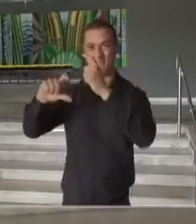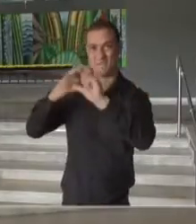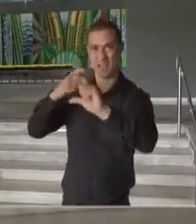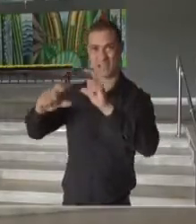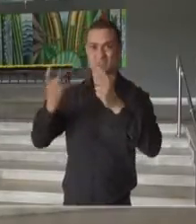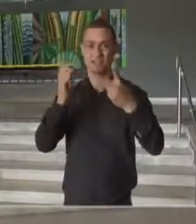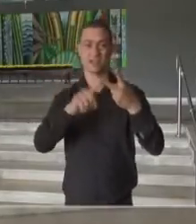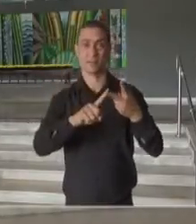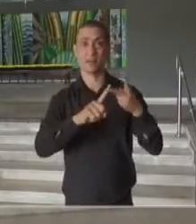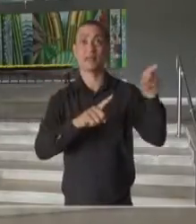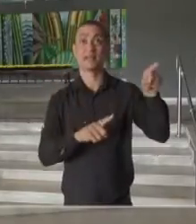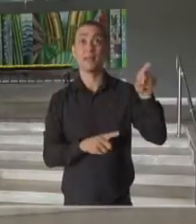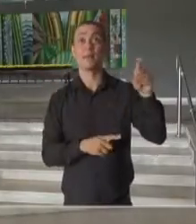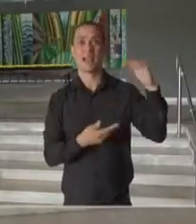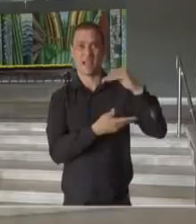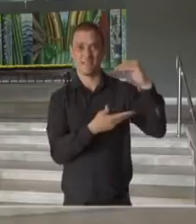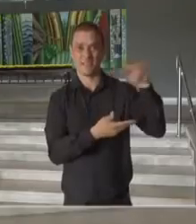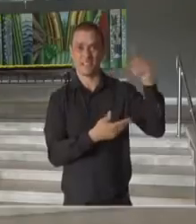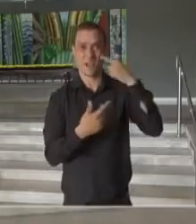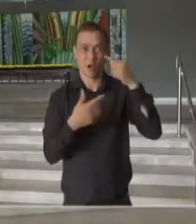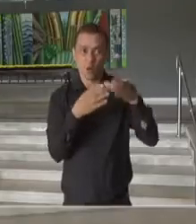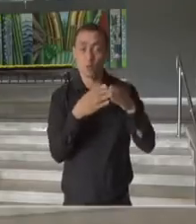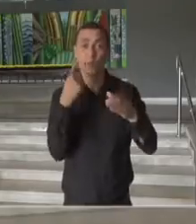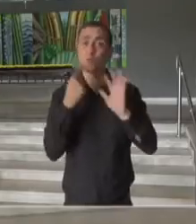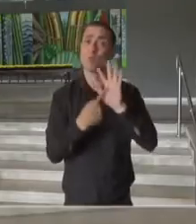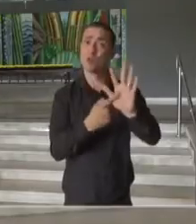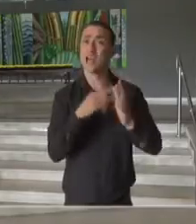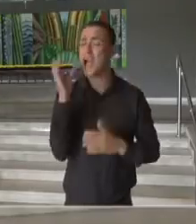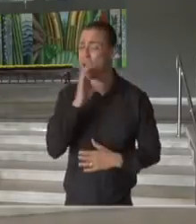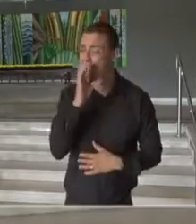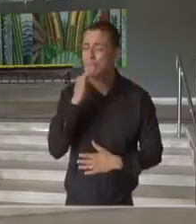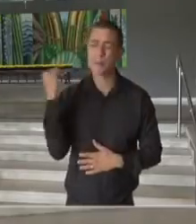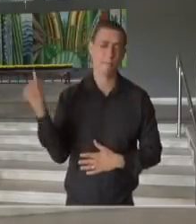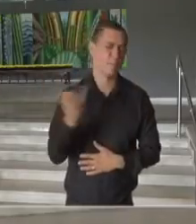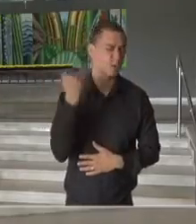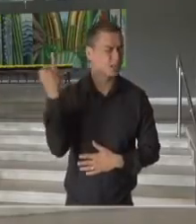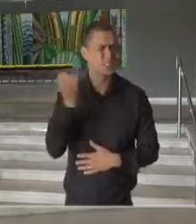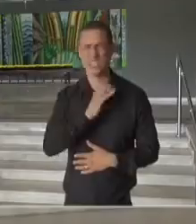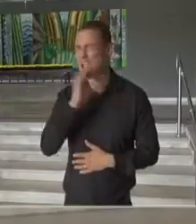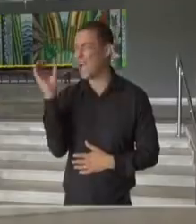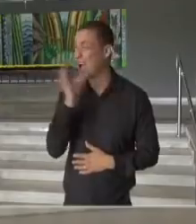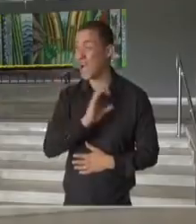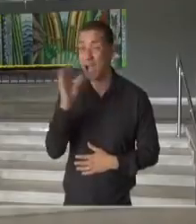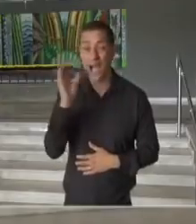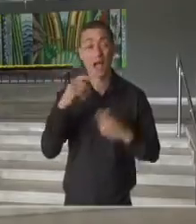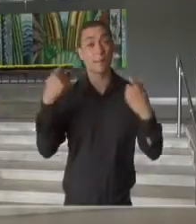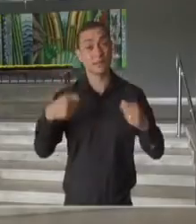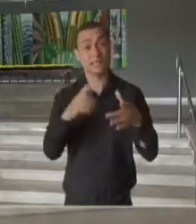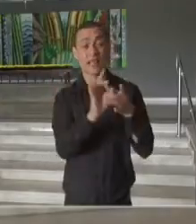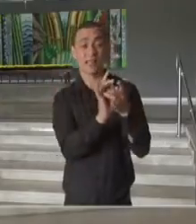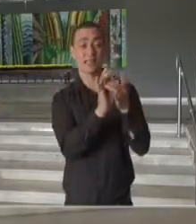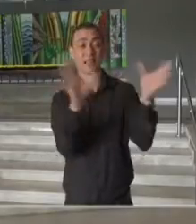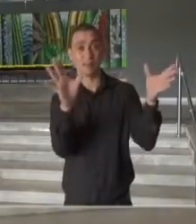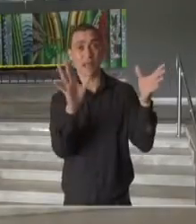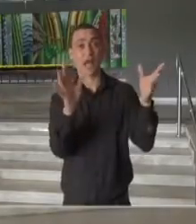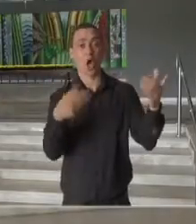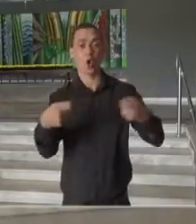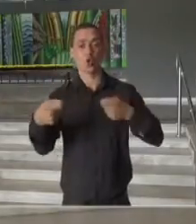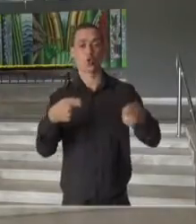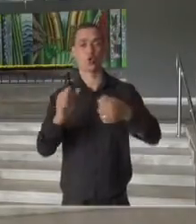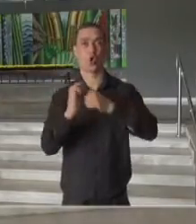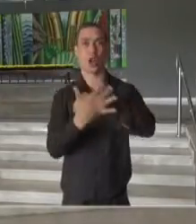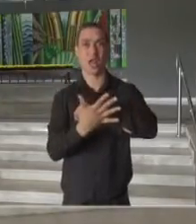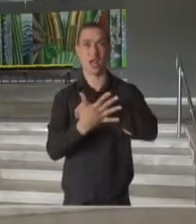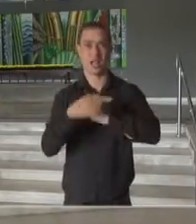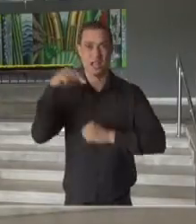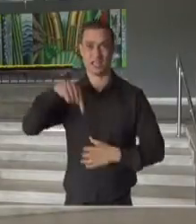própria Agência Nacional de Vigilância da necessidade urgente, premente em controlar a pandemia no